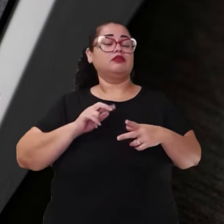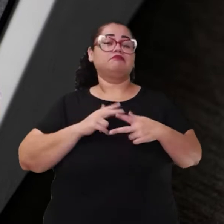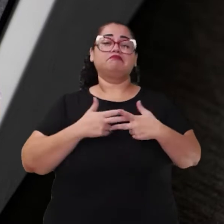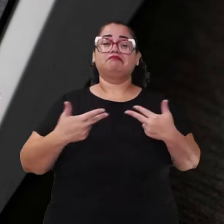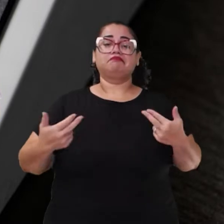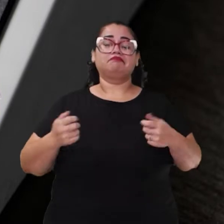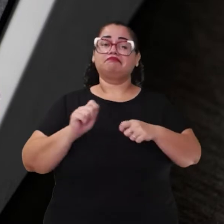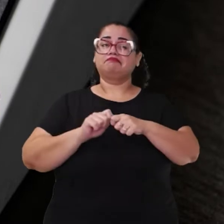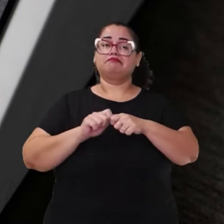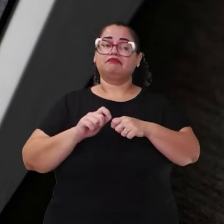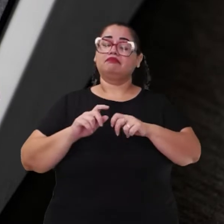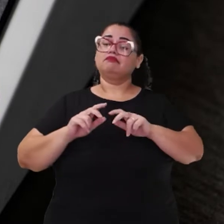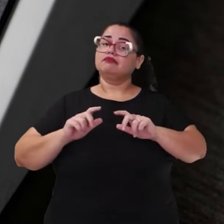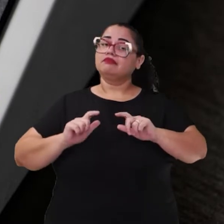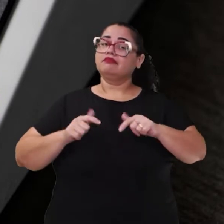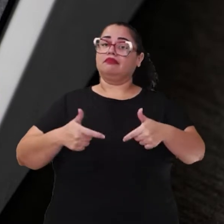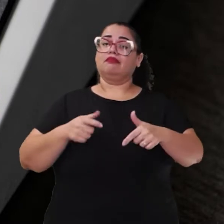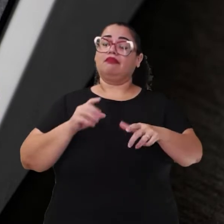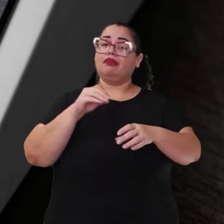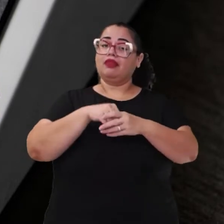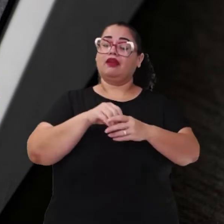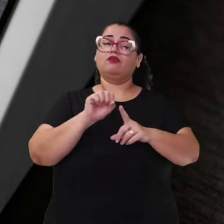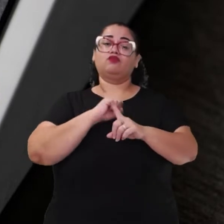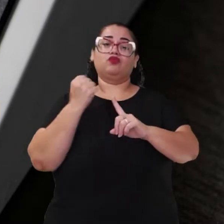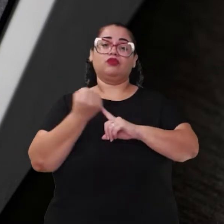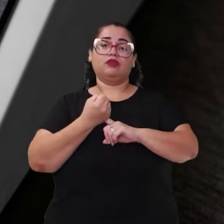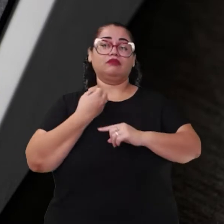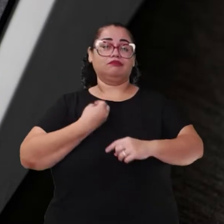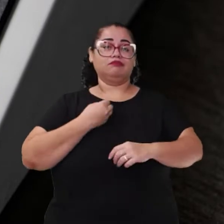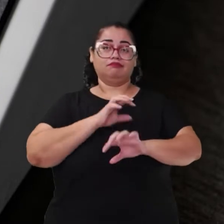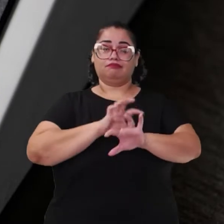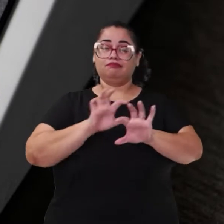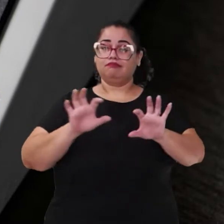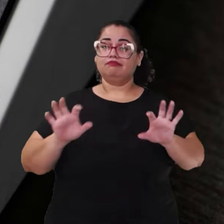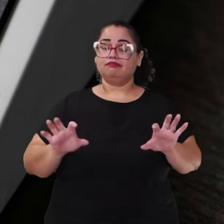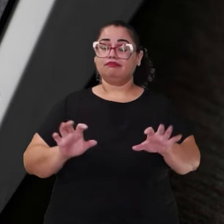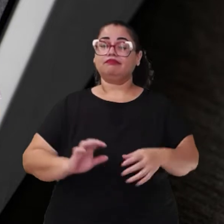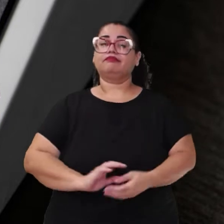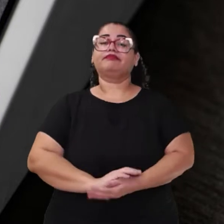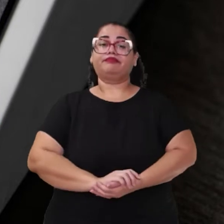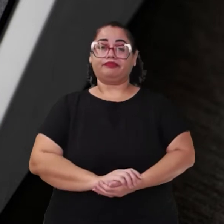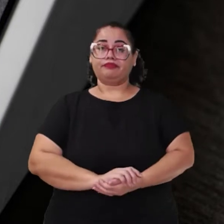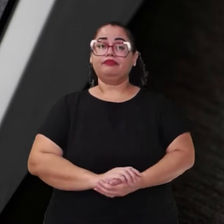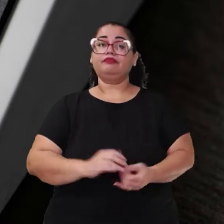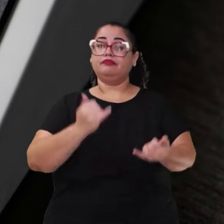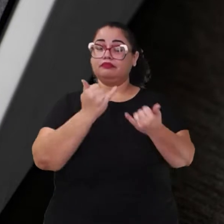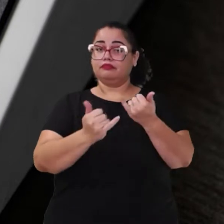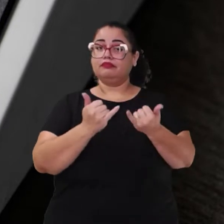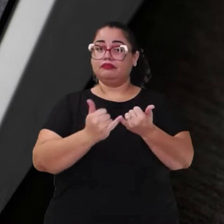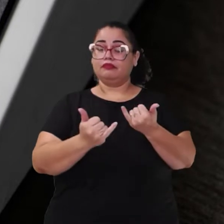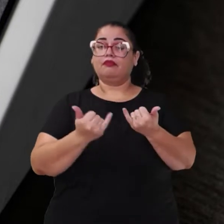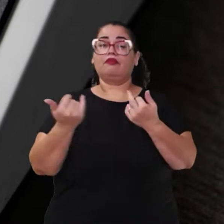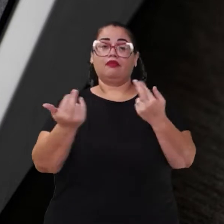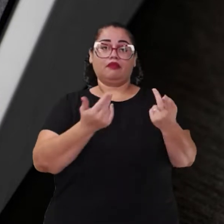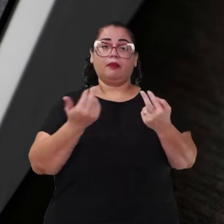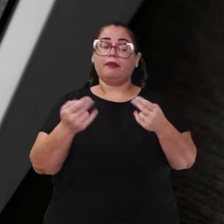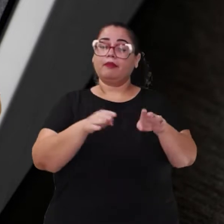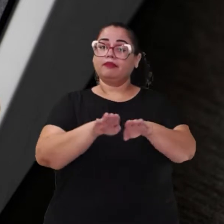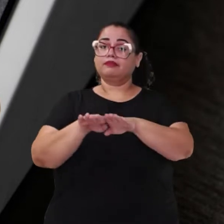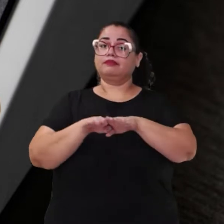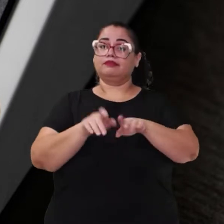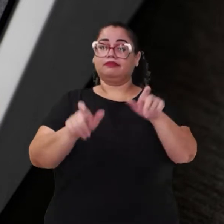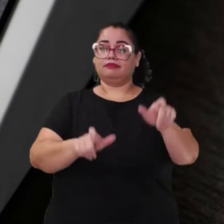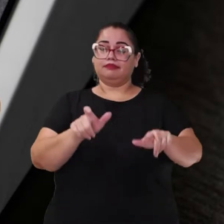e exercerem funções na sociedade em que vivem, em condições similares aos demais indivíduos.